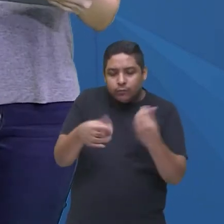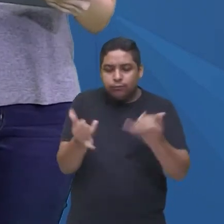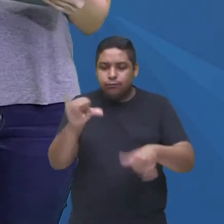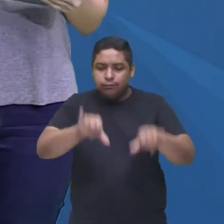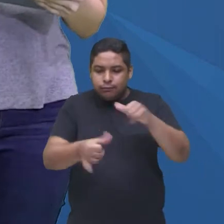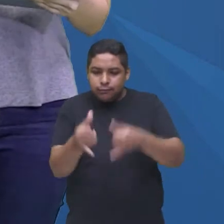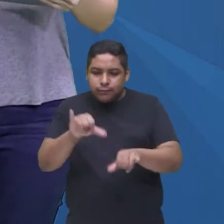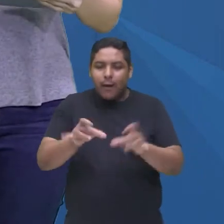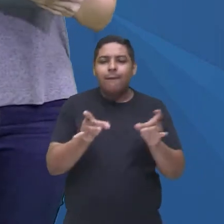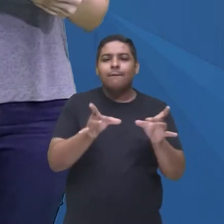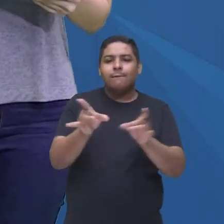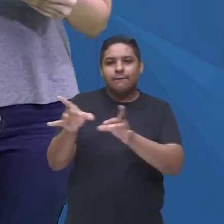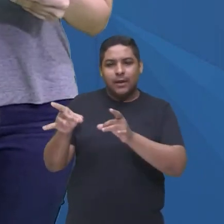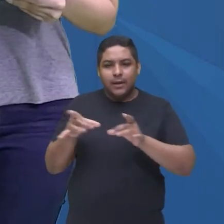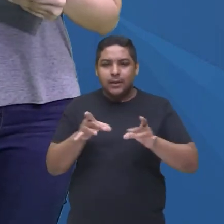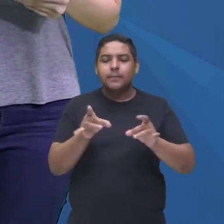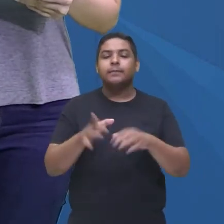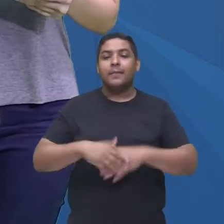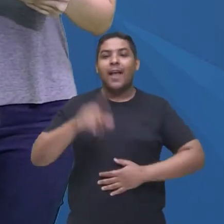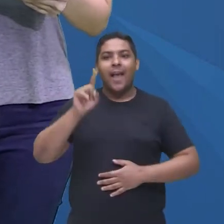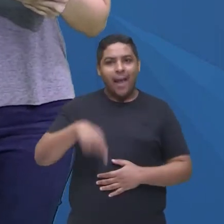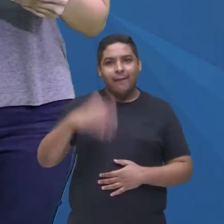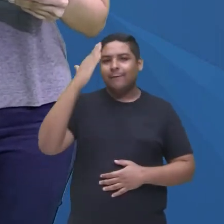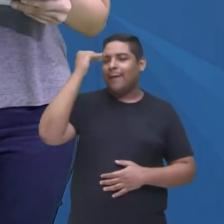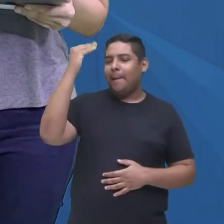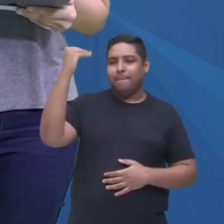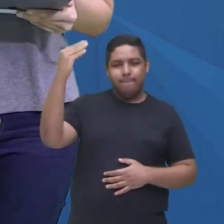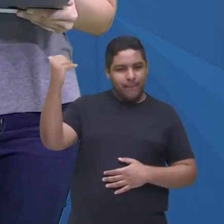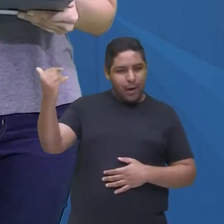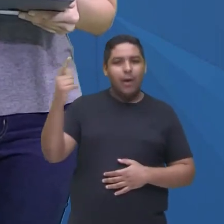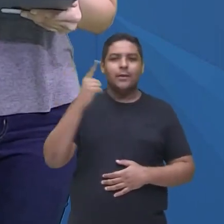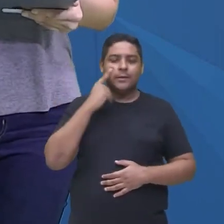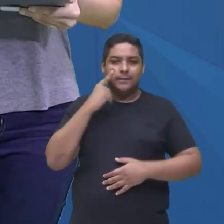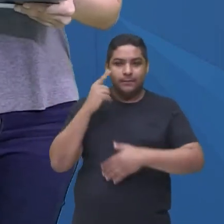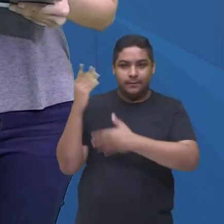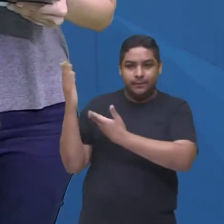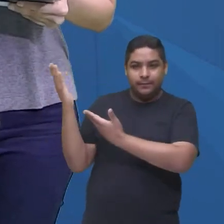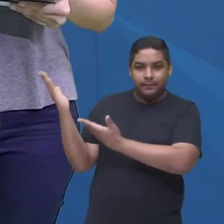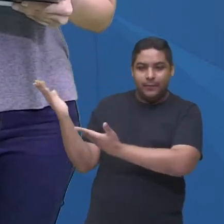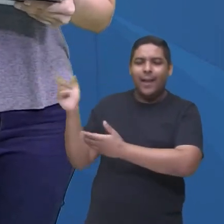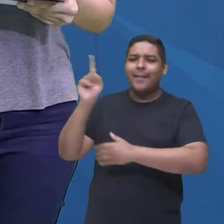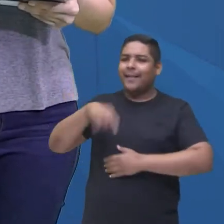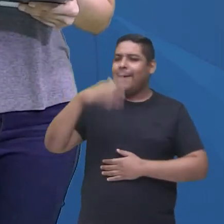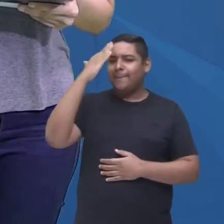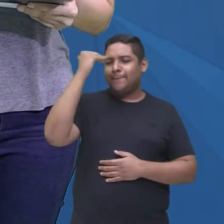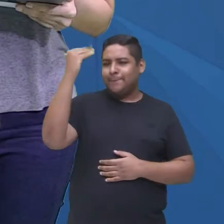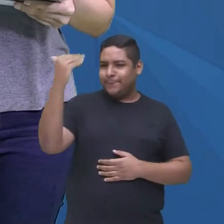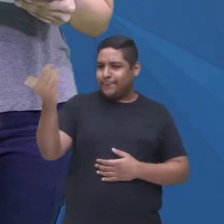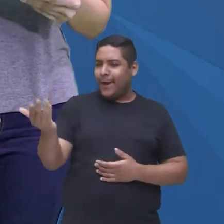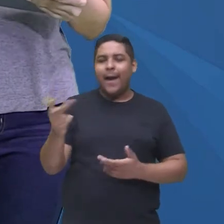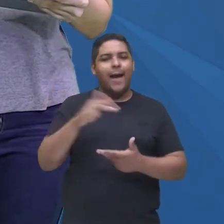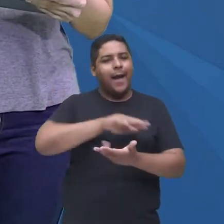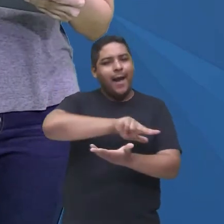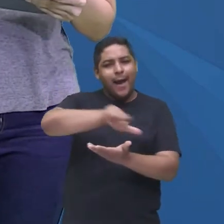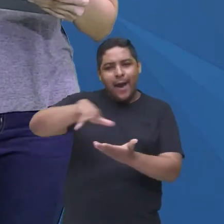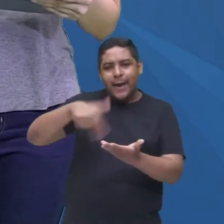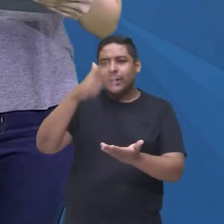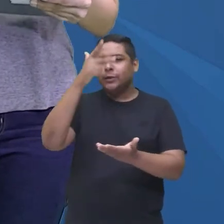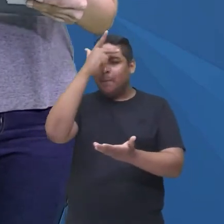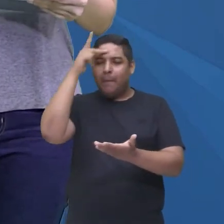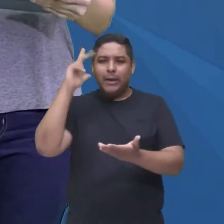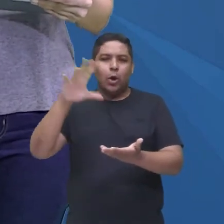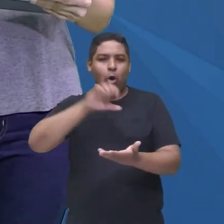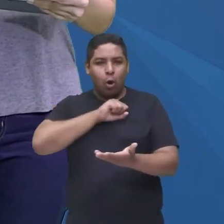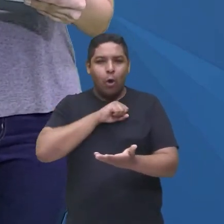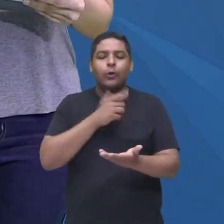é uma série que ela é famosa, ela tem muitos fãs, não é? Justamente porque é um personagem, no